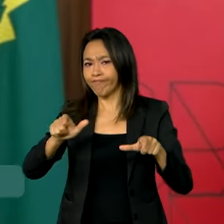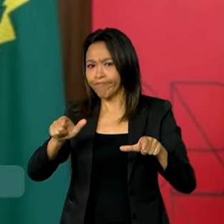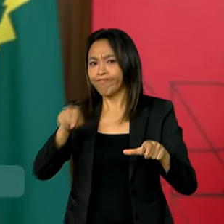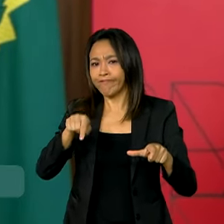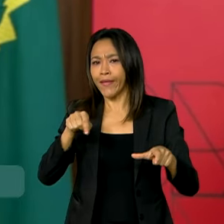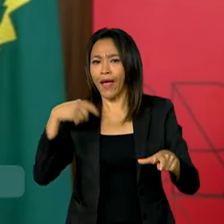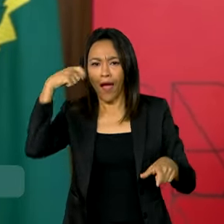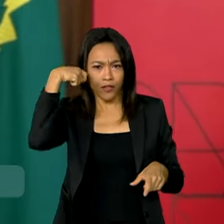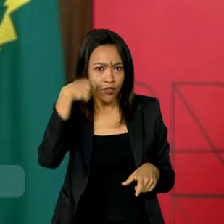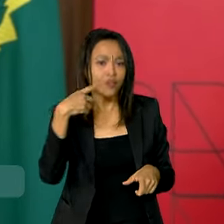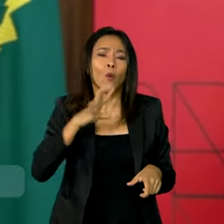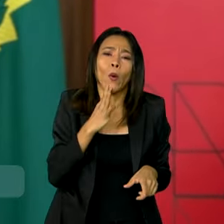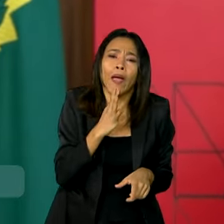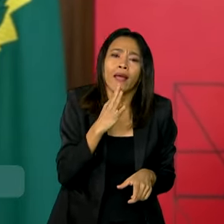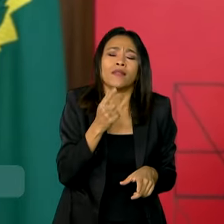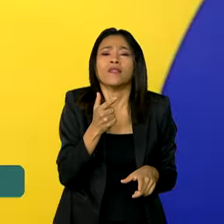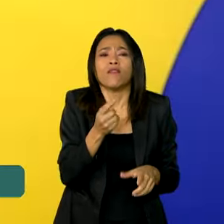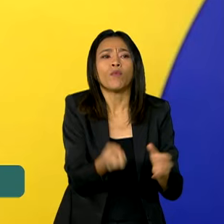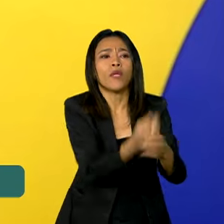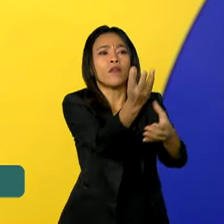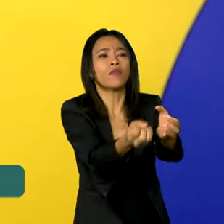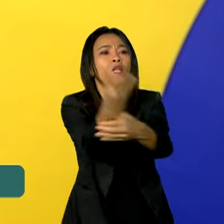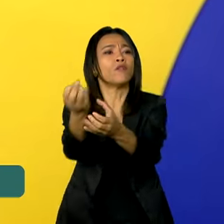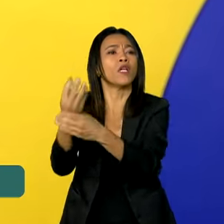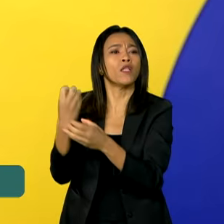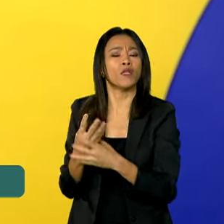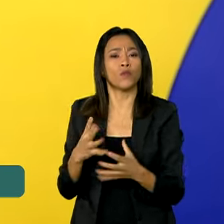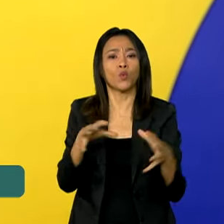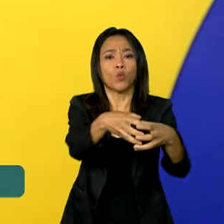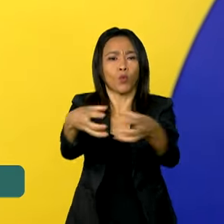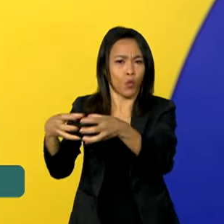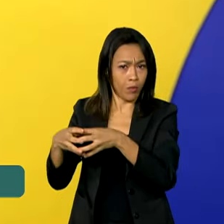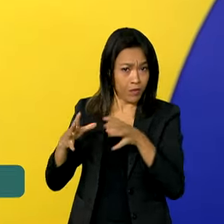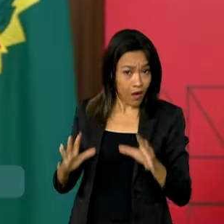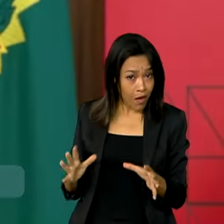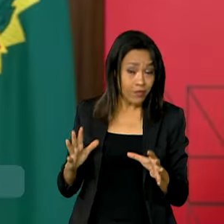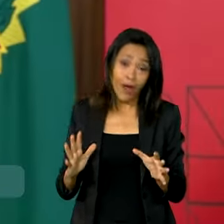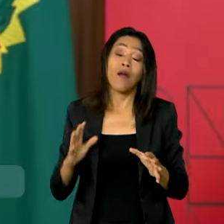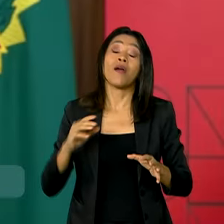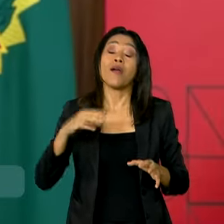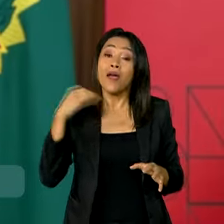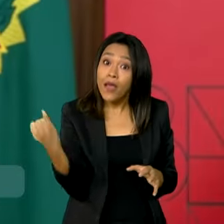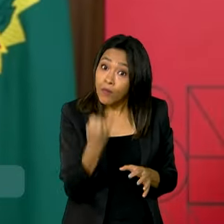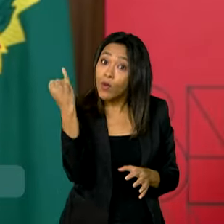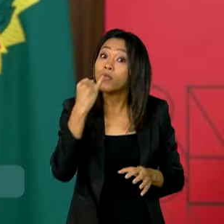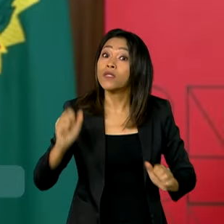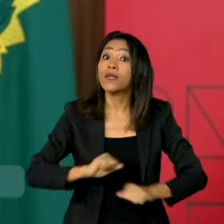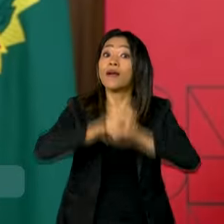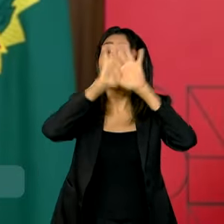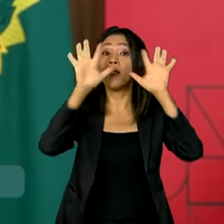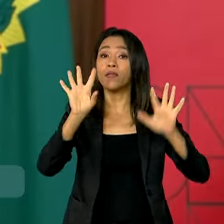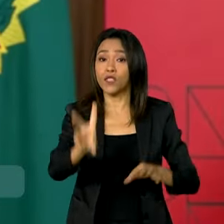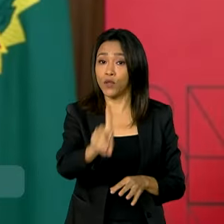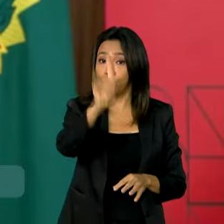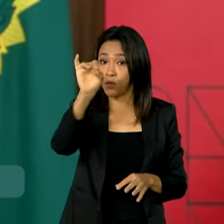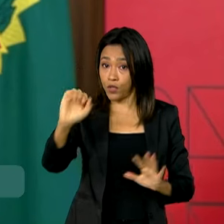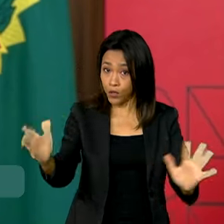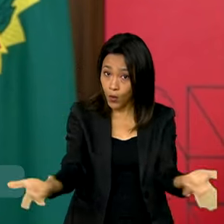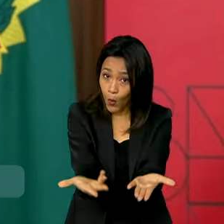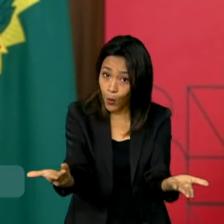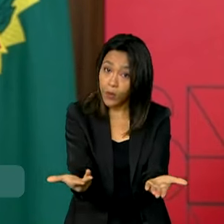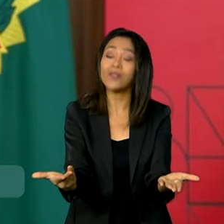num ou outro lugar, vão criando os grupos de Maracatu. Então é importante que a gente tenha clareza que o dia de hoje muda,